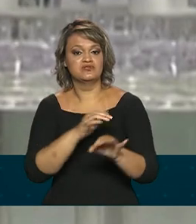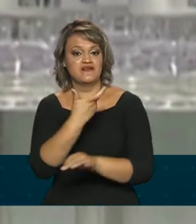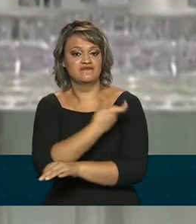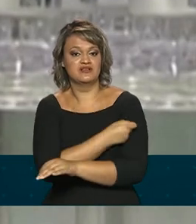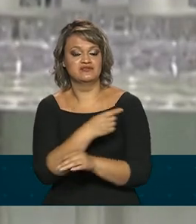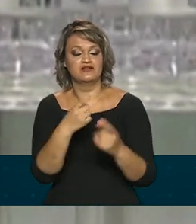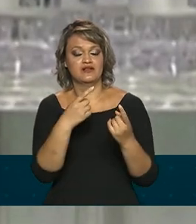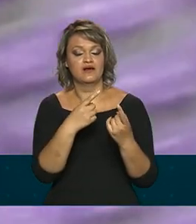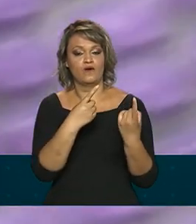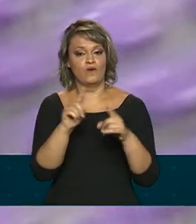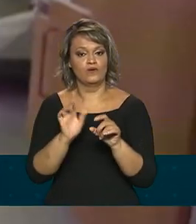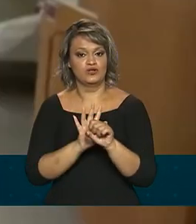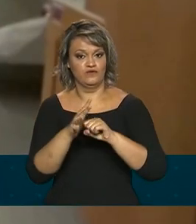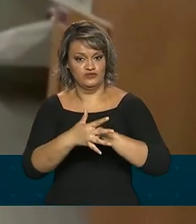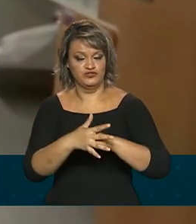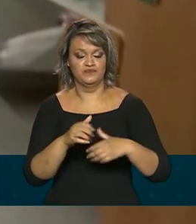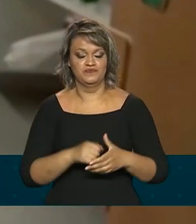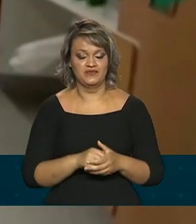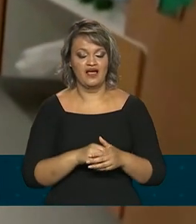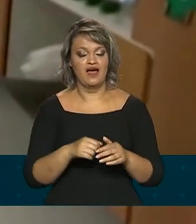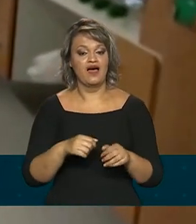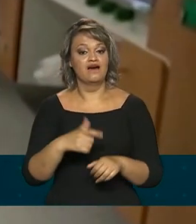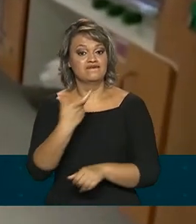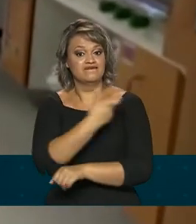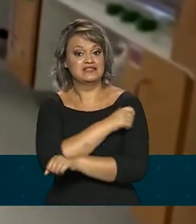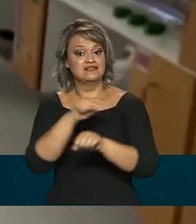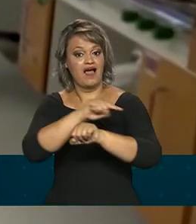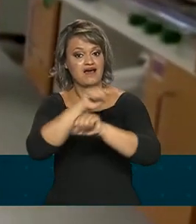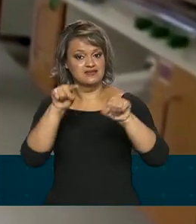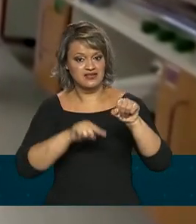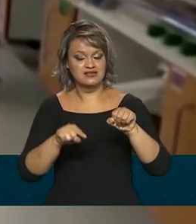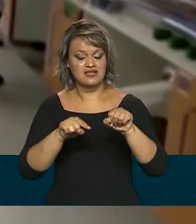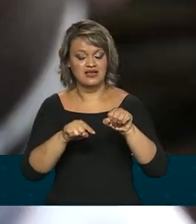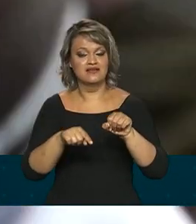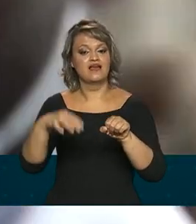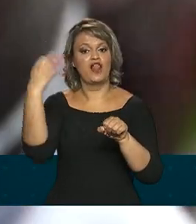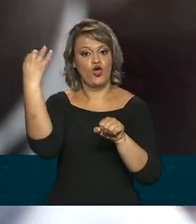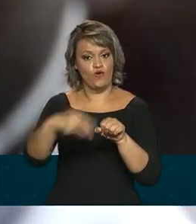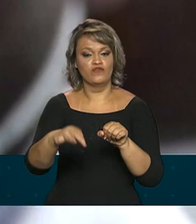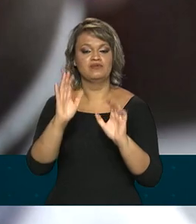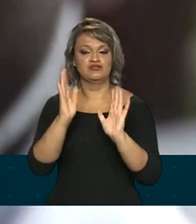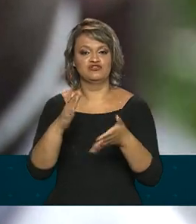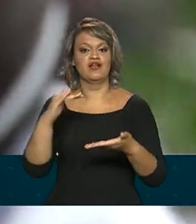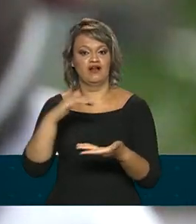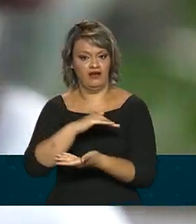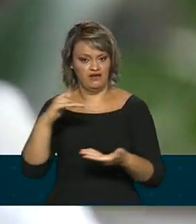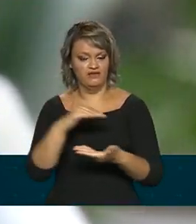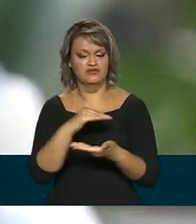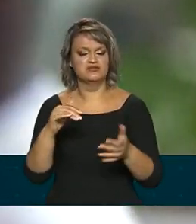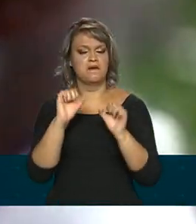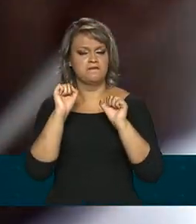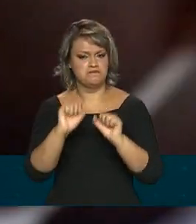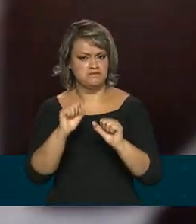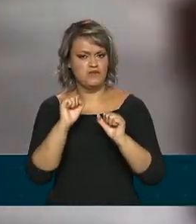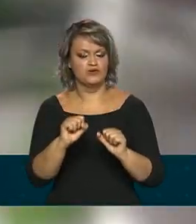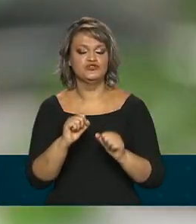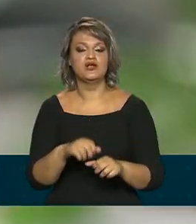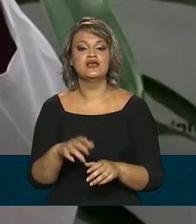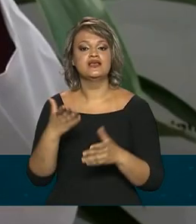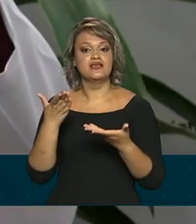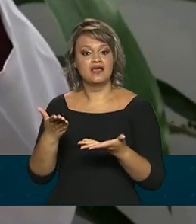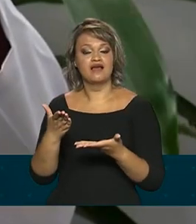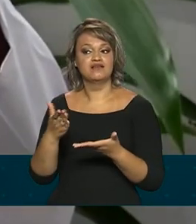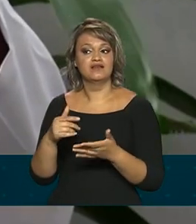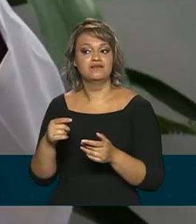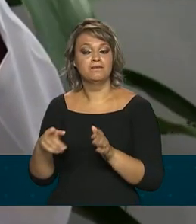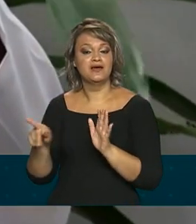vacina da AstraZeneca é um dos três imunizantes com registro definitivo na Anvisa e está sendo empregada